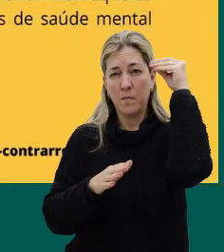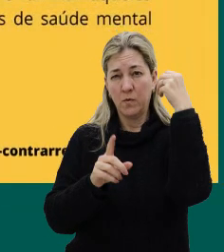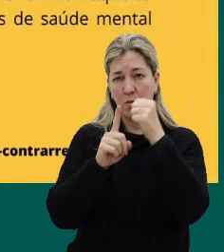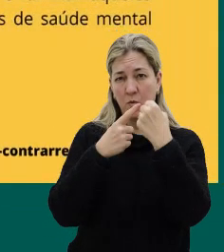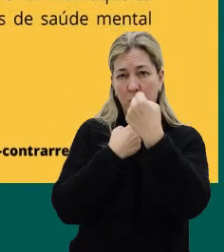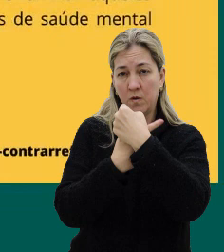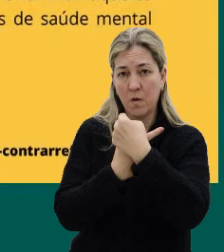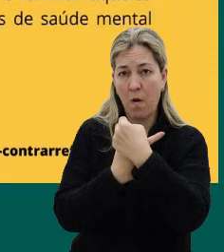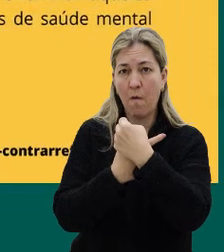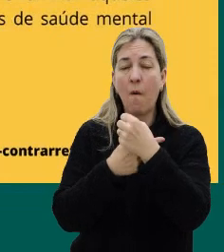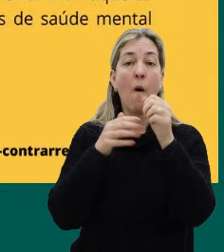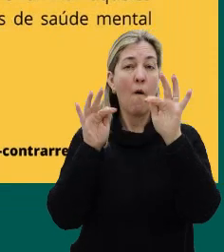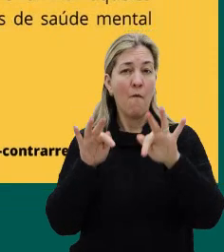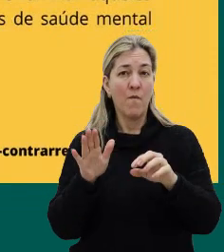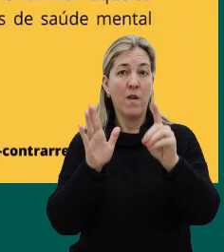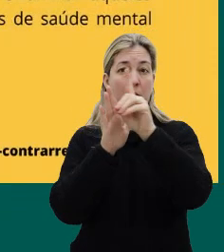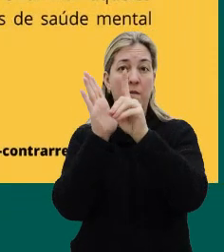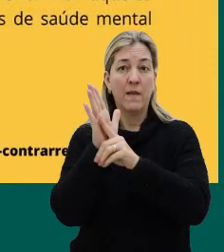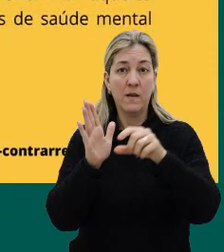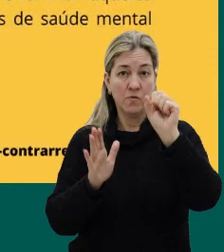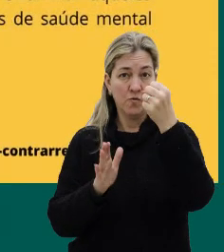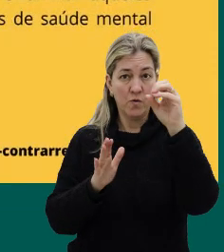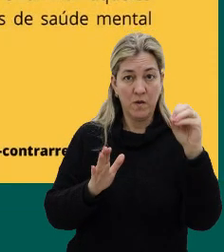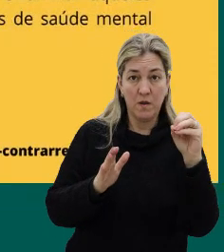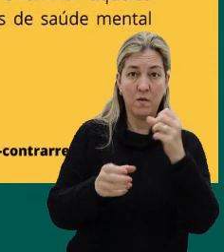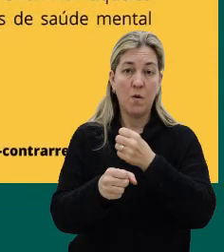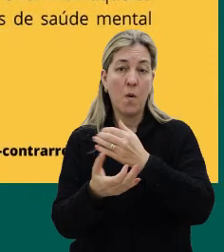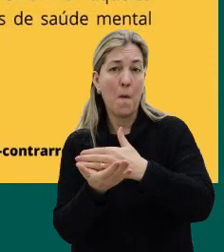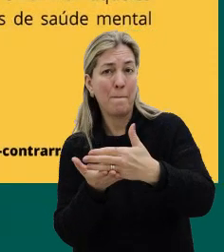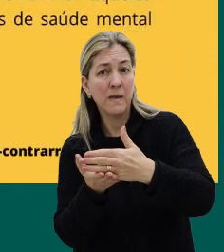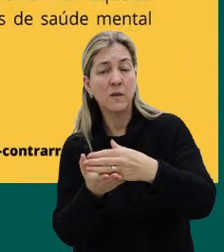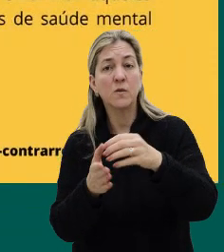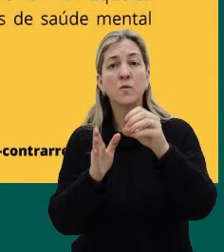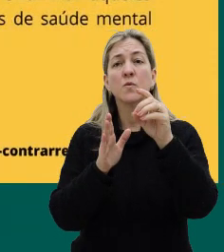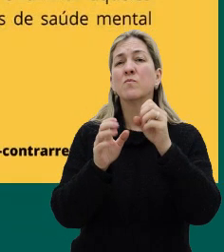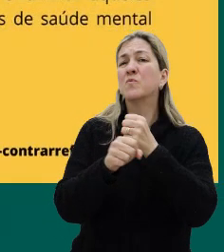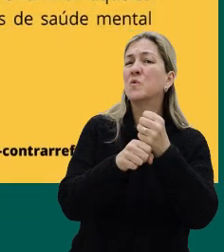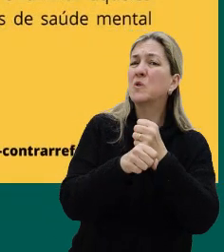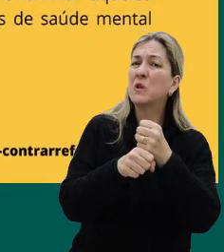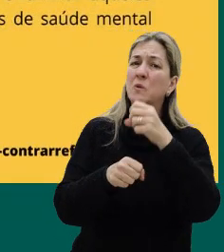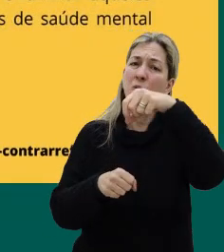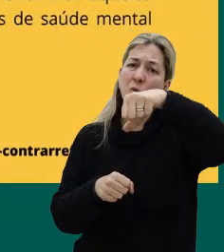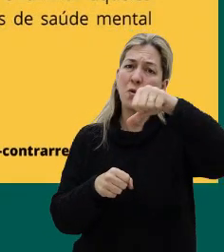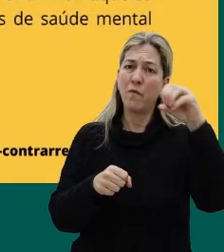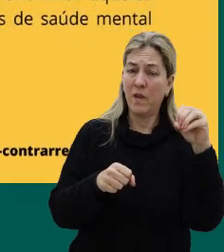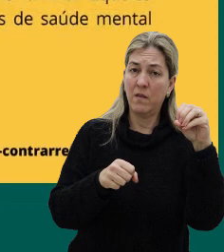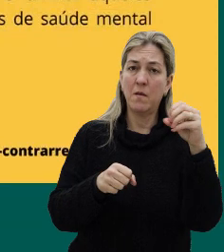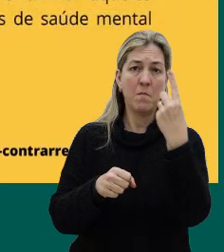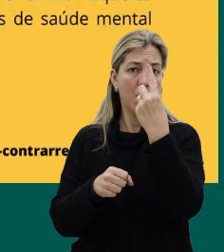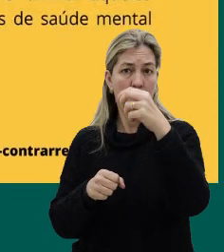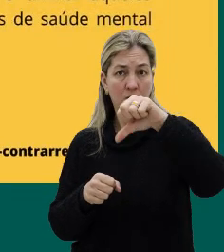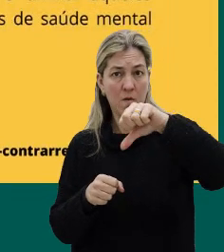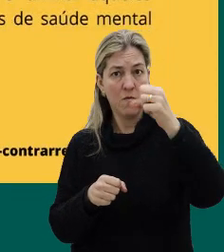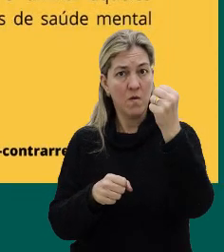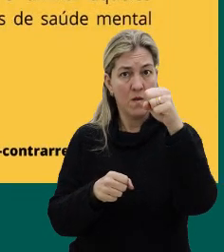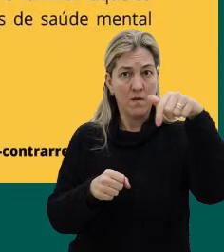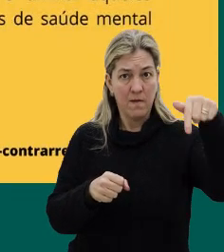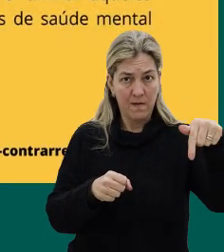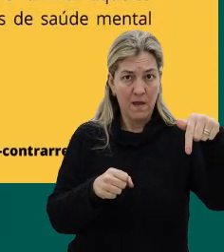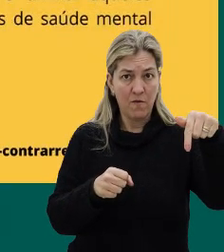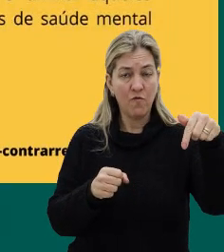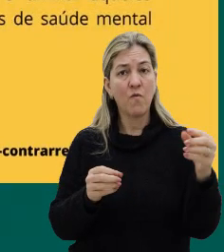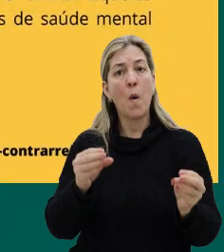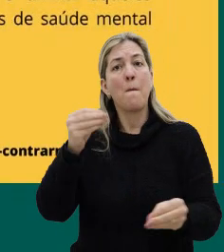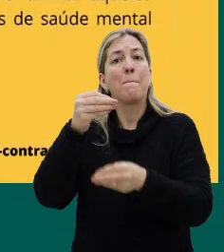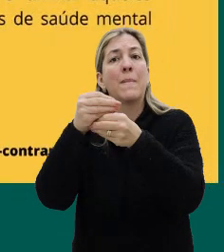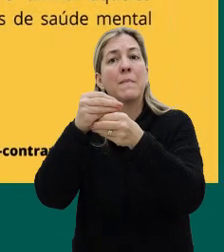lá no final da década de 80, ali no início dos anos 90, na verdade, em 1987, foi implementado o primeiro CAPES em São